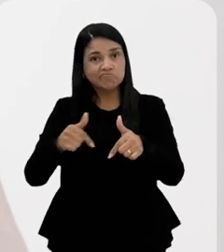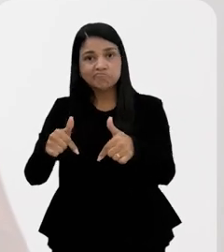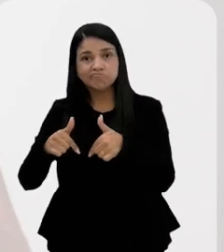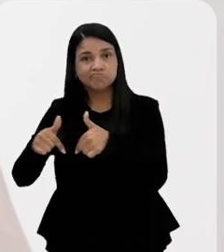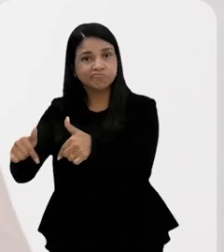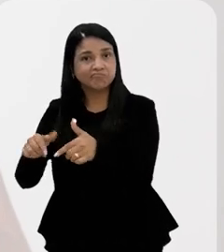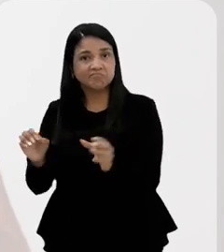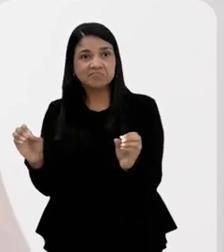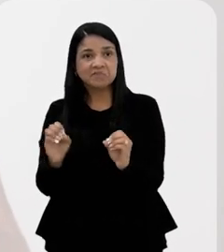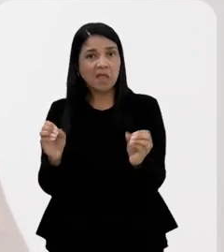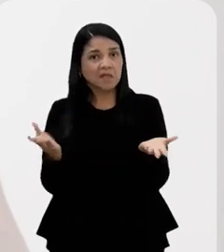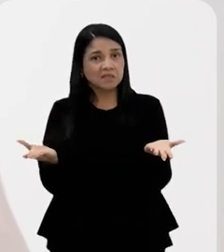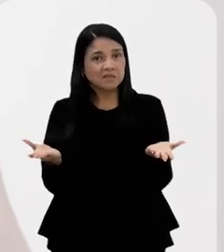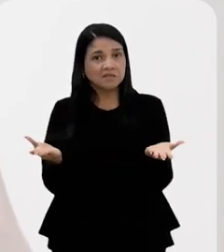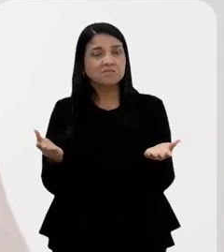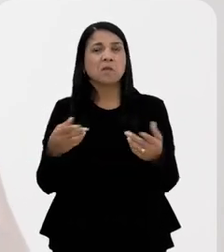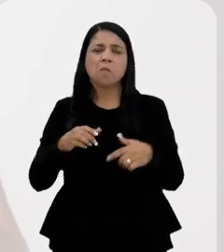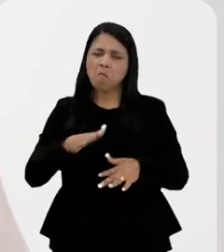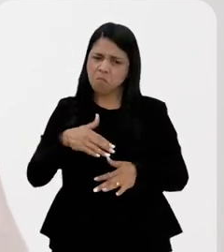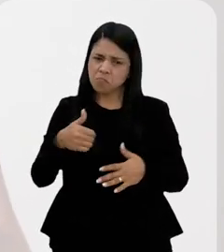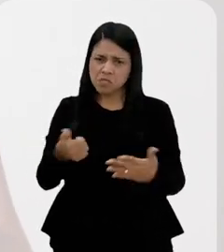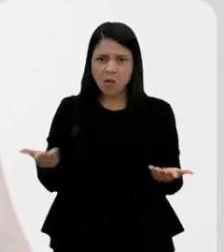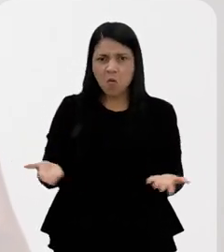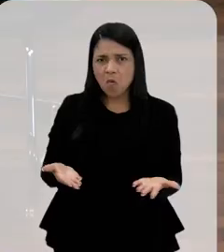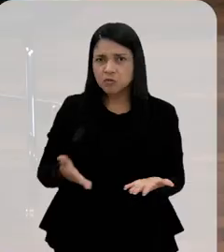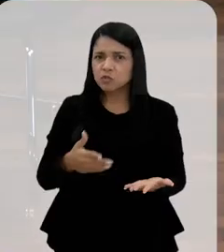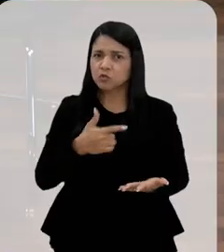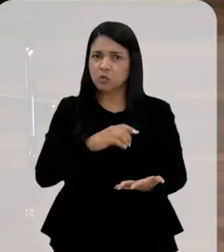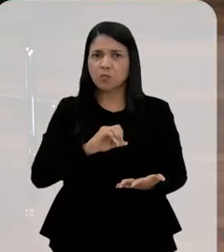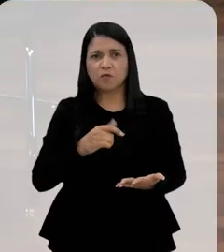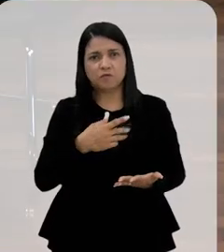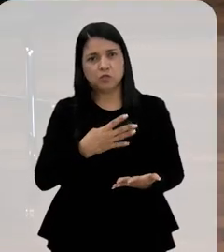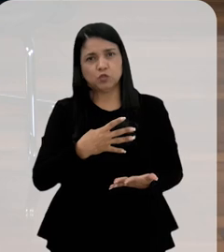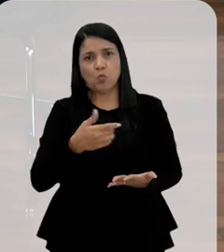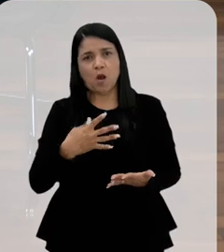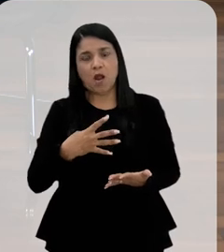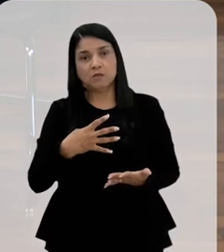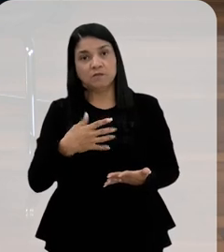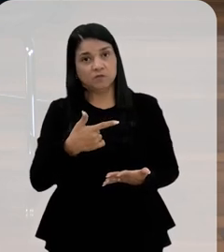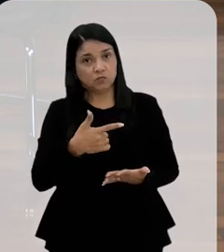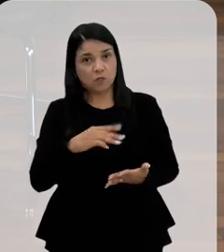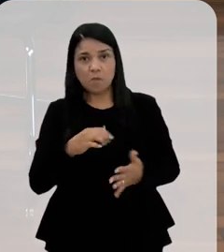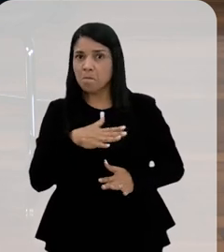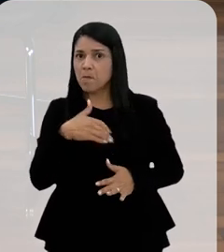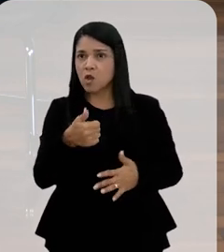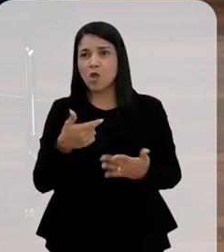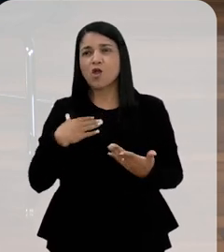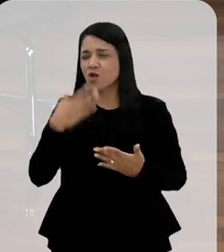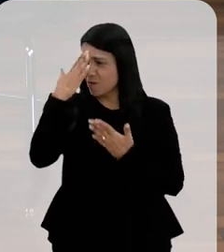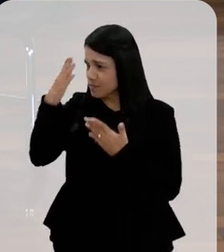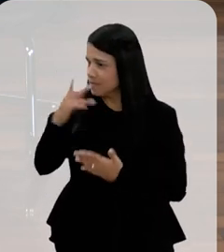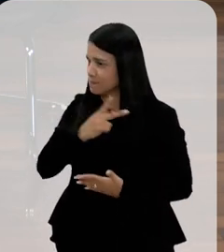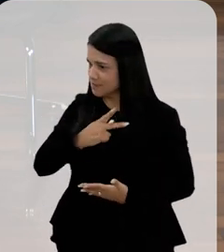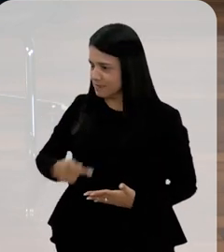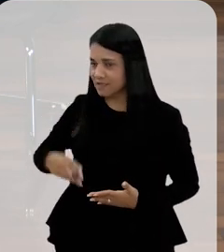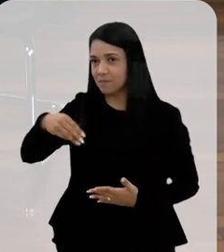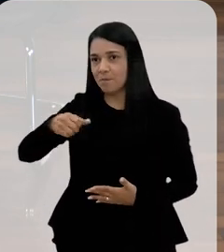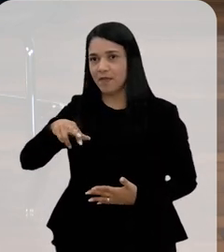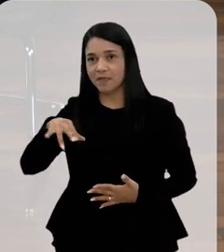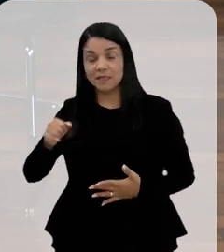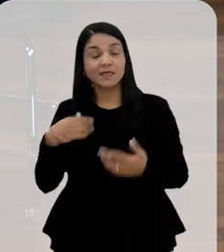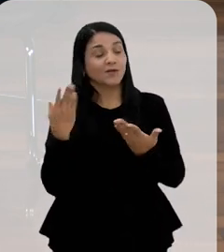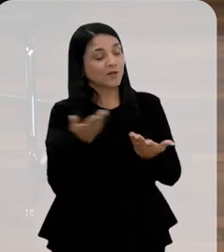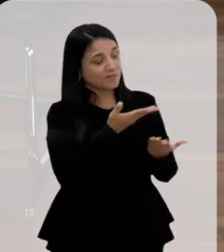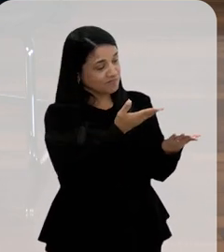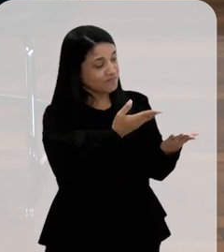nada foi adiante, né, já poderíamos estar num cenário muito melhor nesse Estado. Muito obrigado, Presidenta Marina Derma. A gente vai pegando a grande reta. Eu